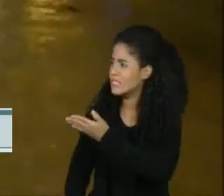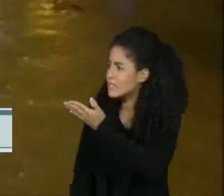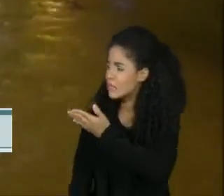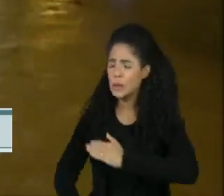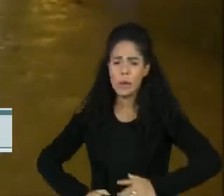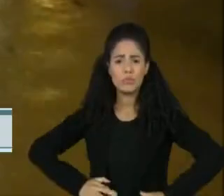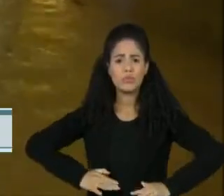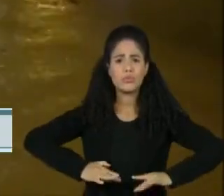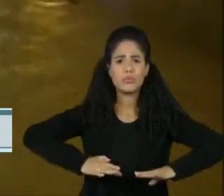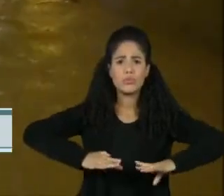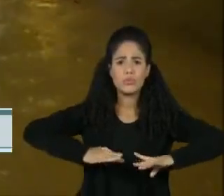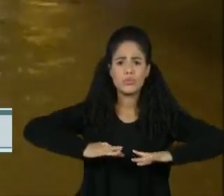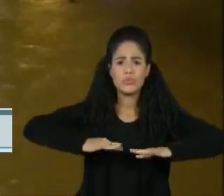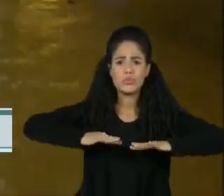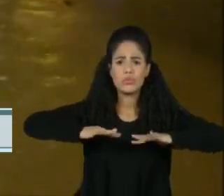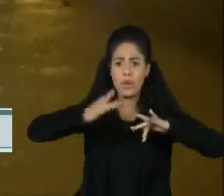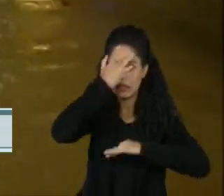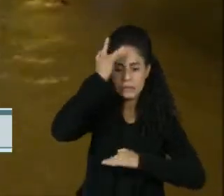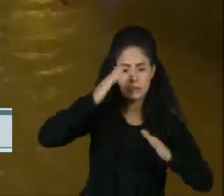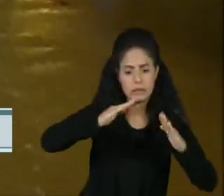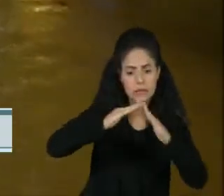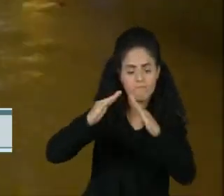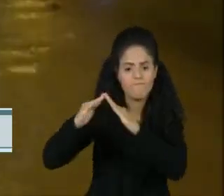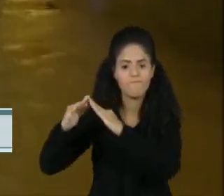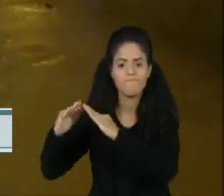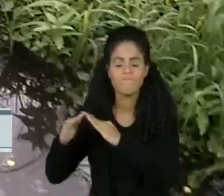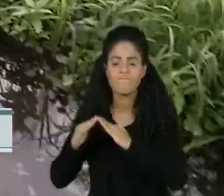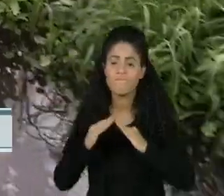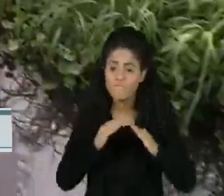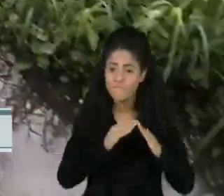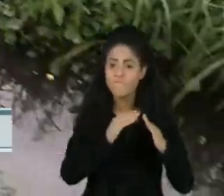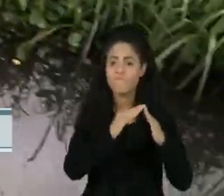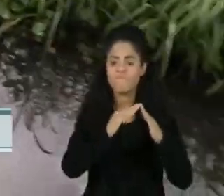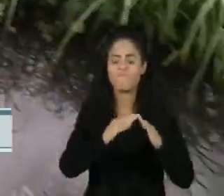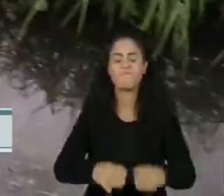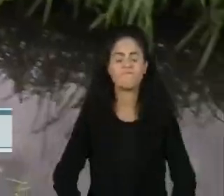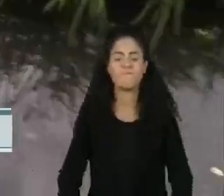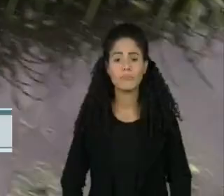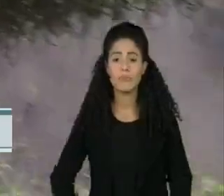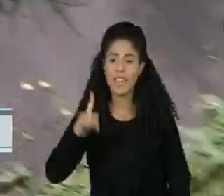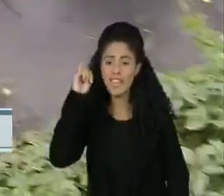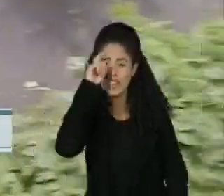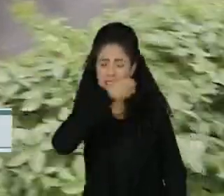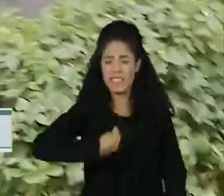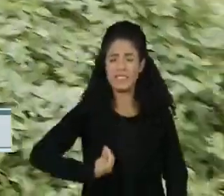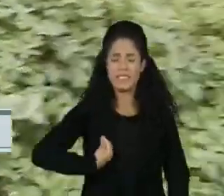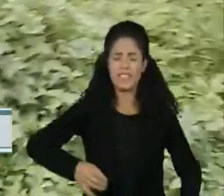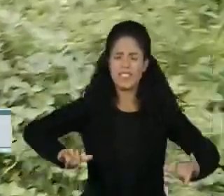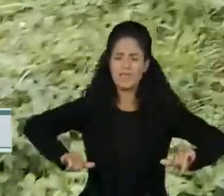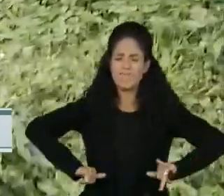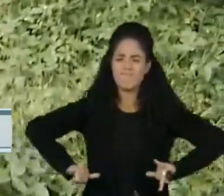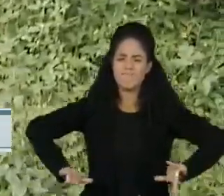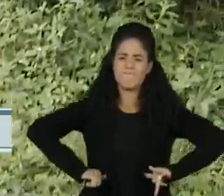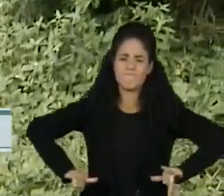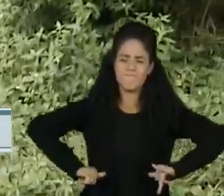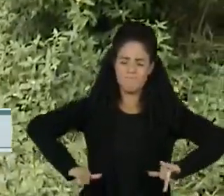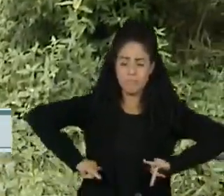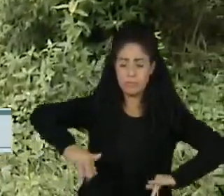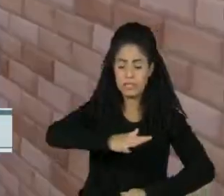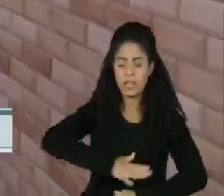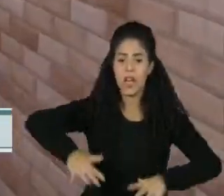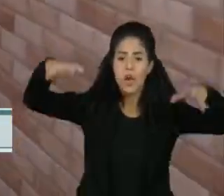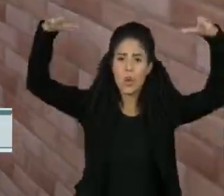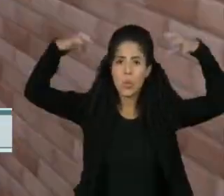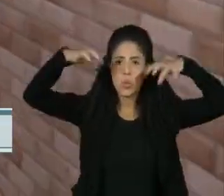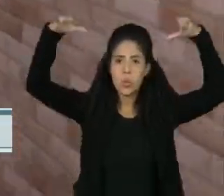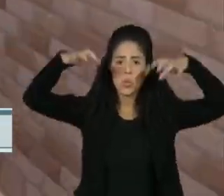causam aos moradores do bairro do Sabor como um todo. A vida é sofrida para quem mora na região. Quando chove